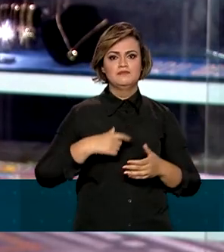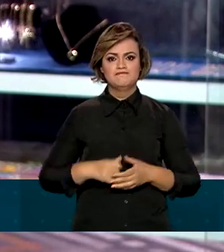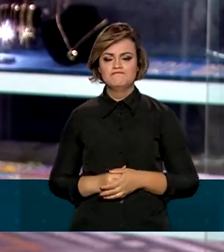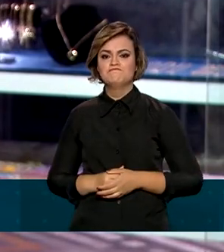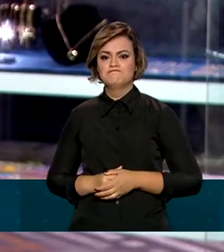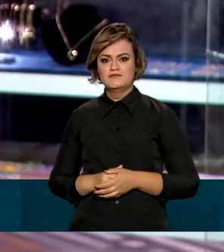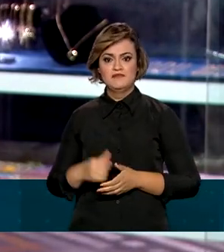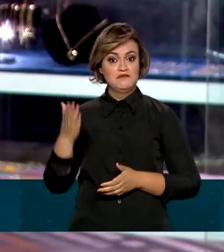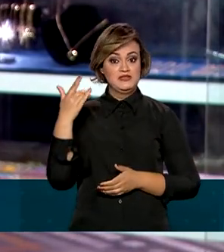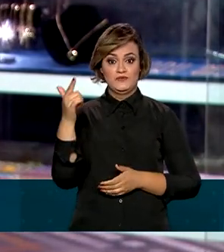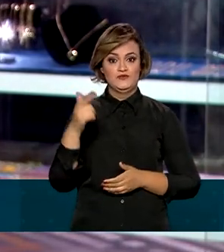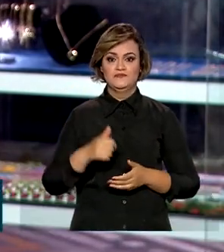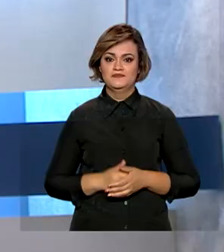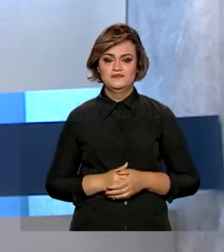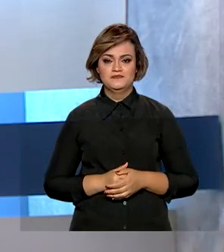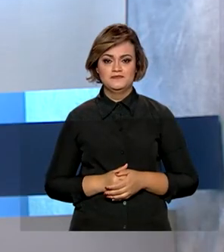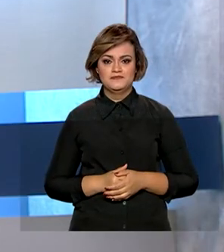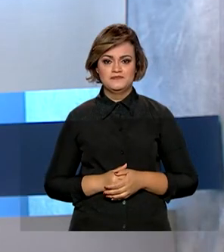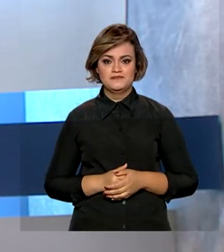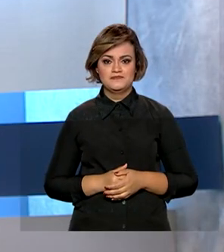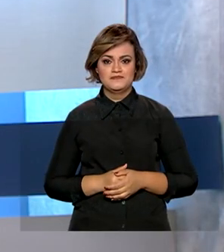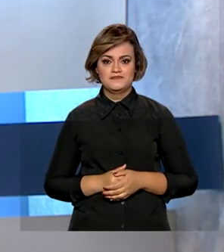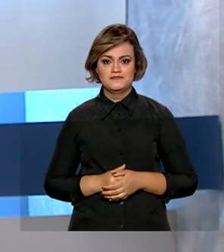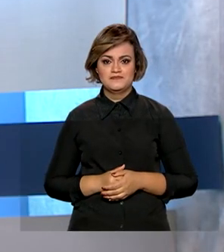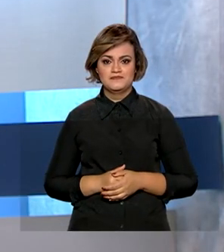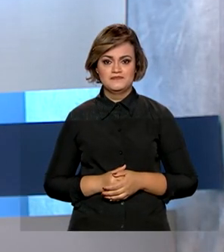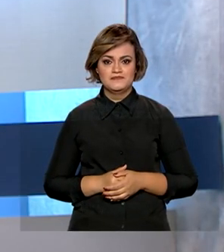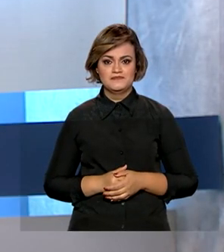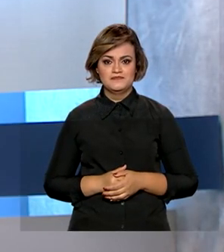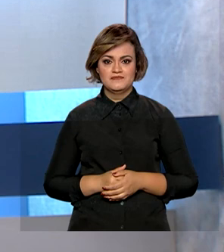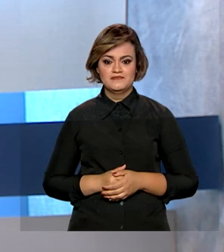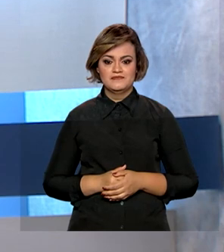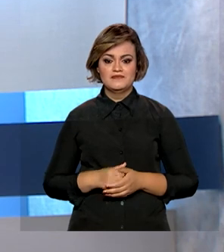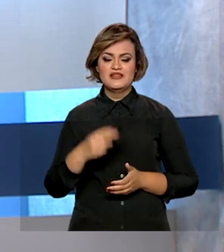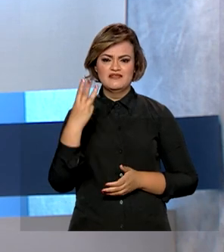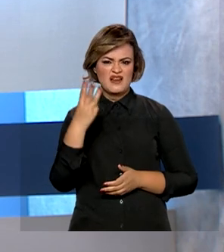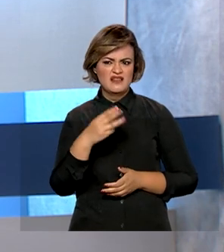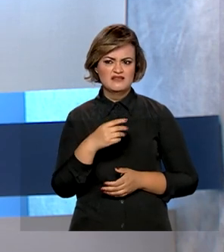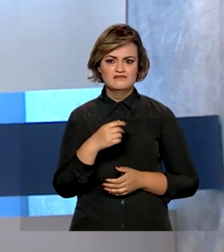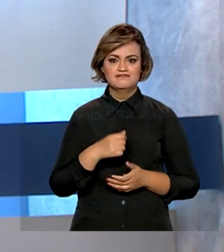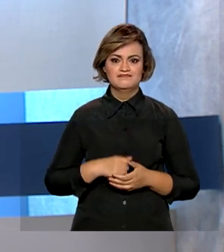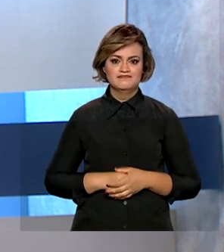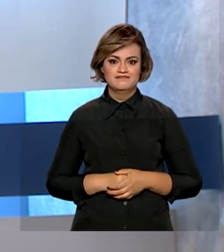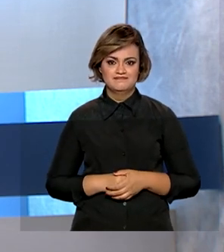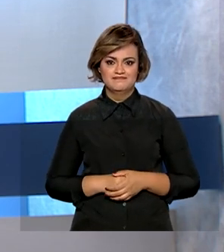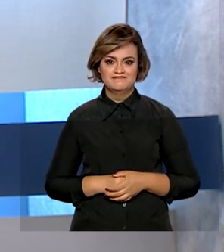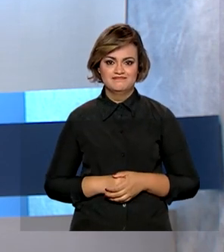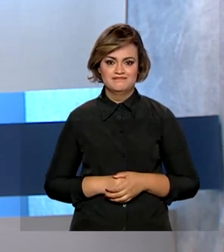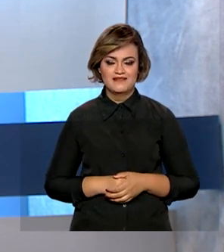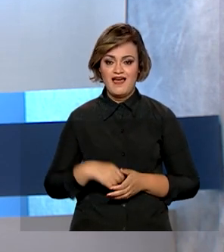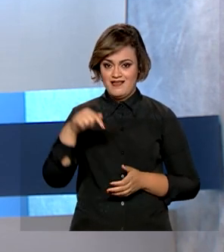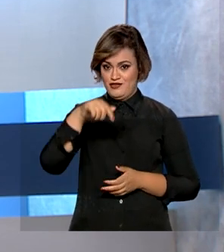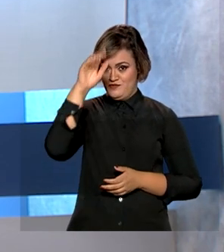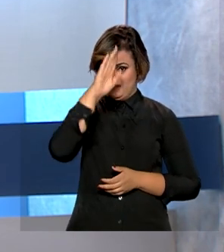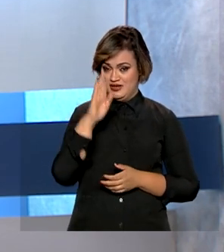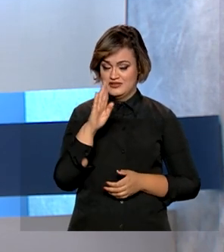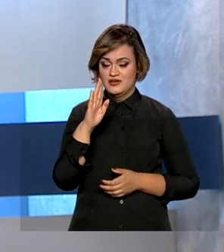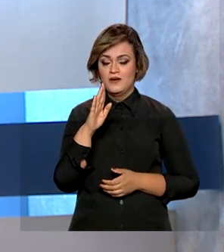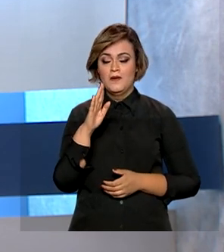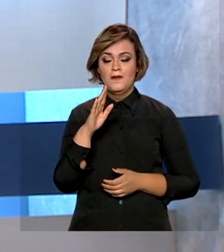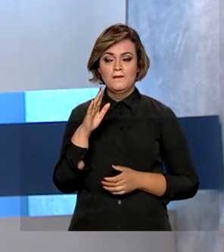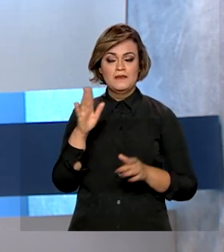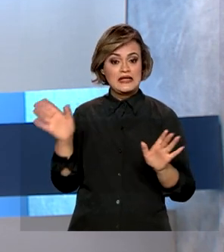que não existiam. Tem três ou quatro anos que foi inaugurado o primeiro... E aqui no Brasil, para